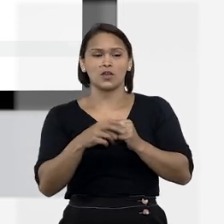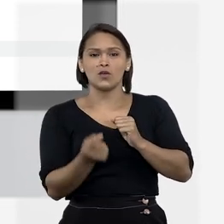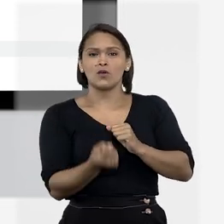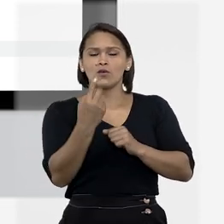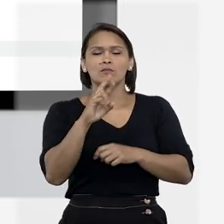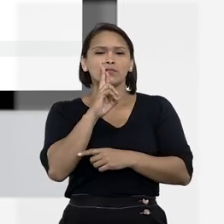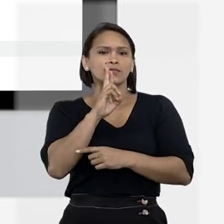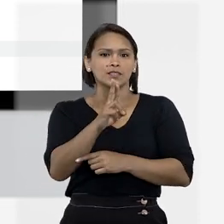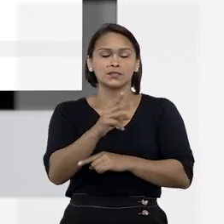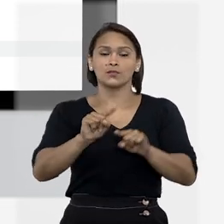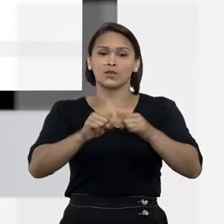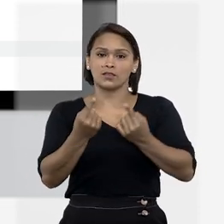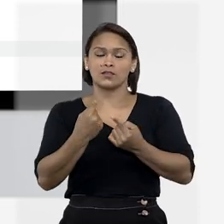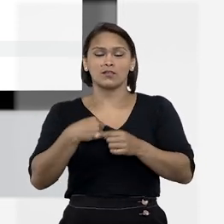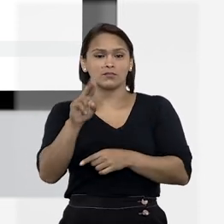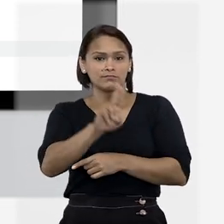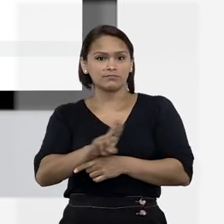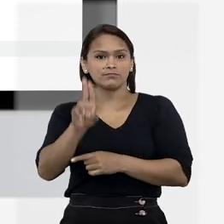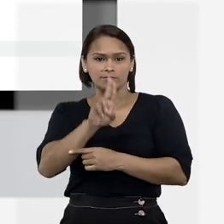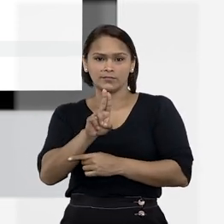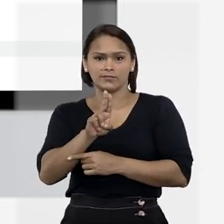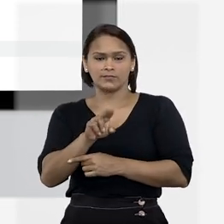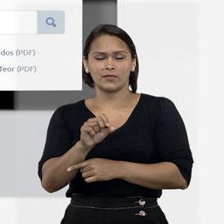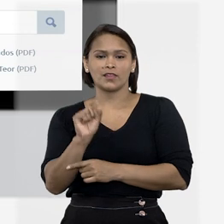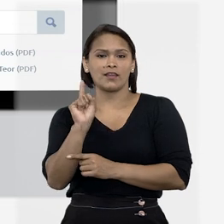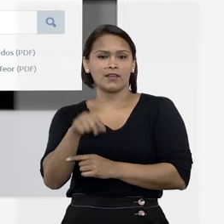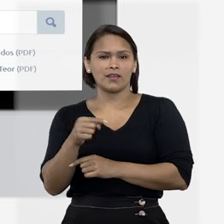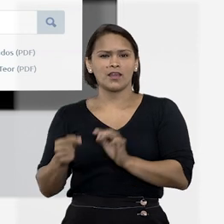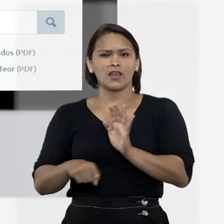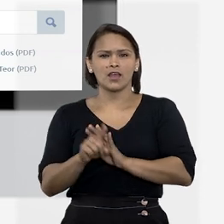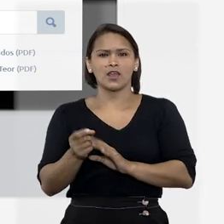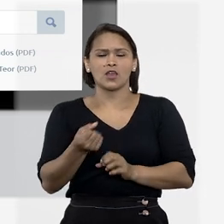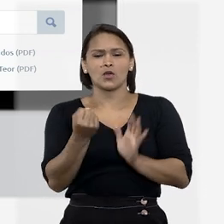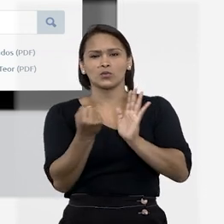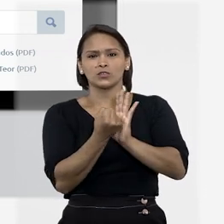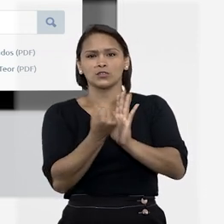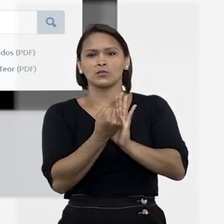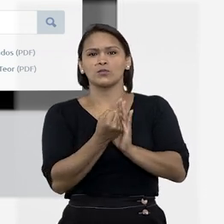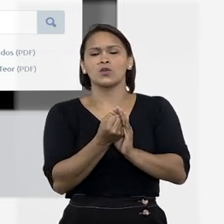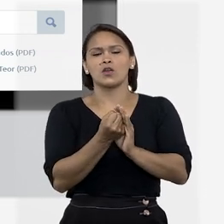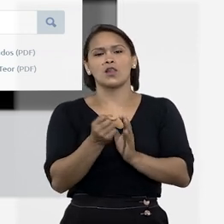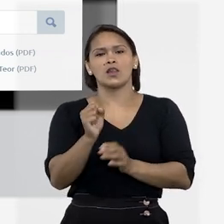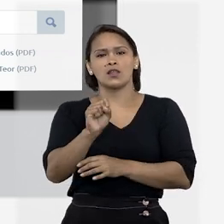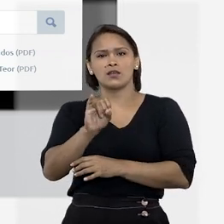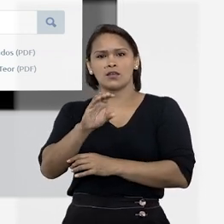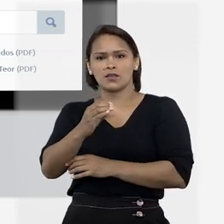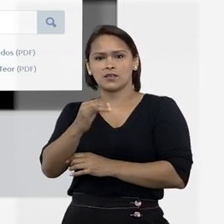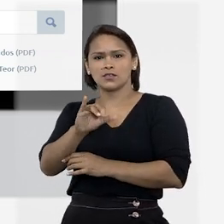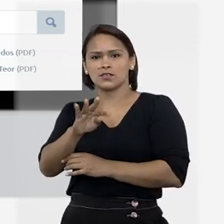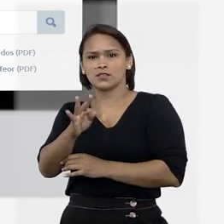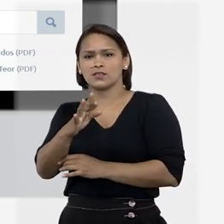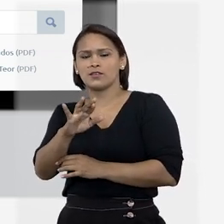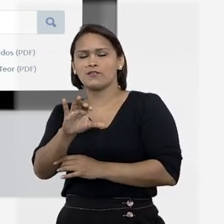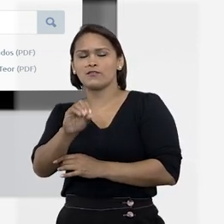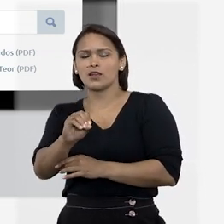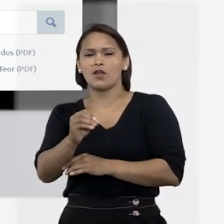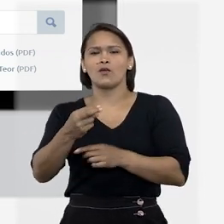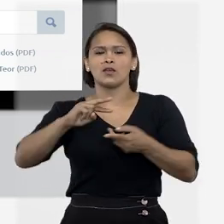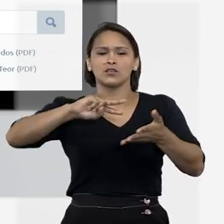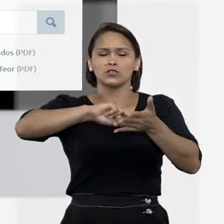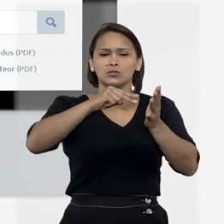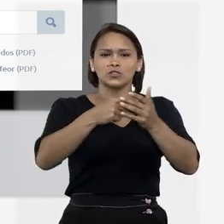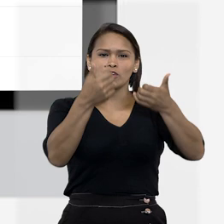solução, então, para a gente utilizar é o símbolo cifrão, que serve para substituir vários